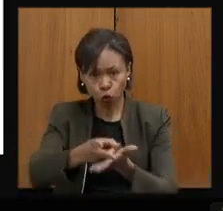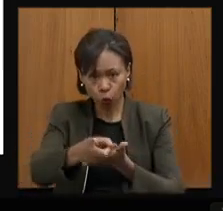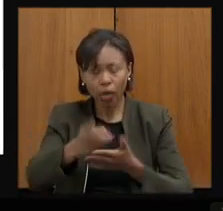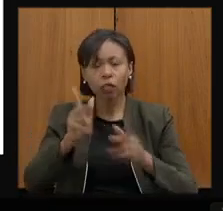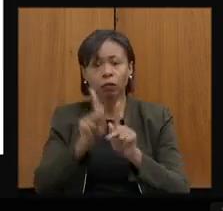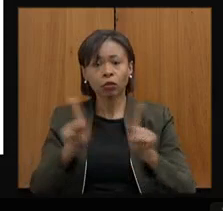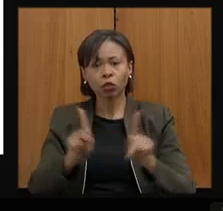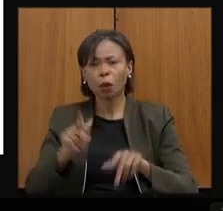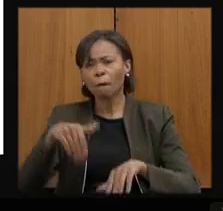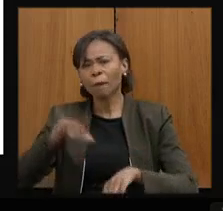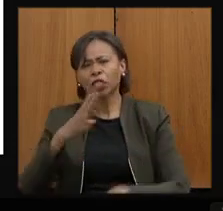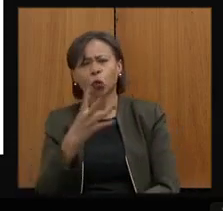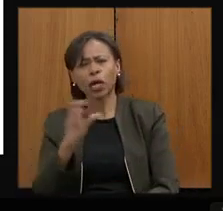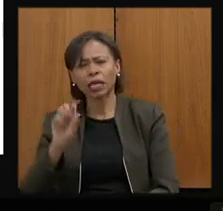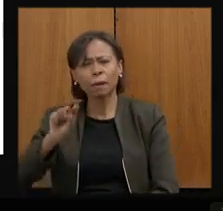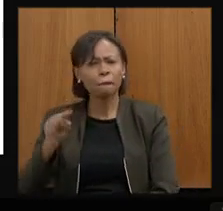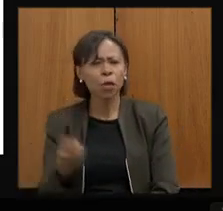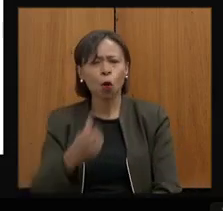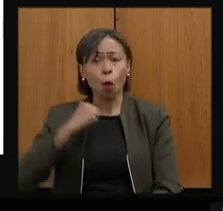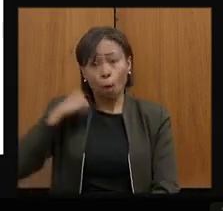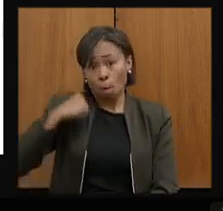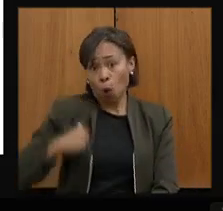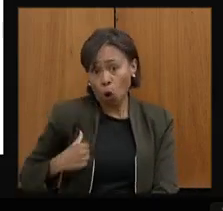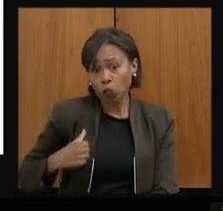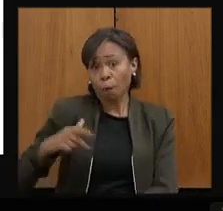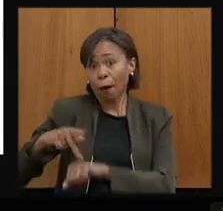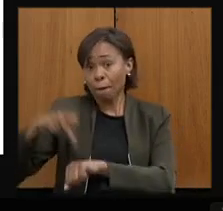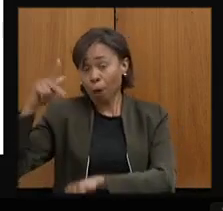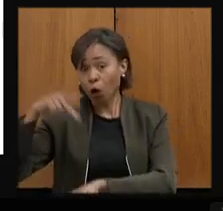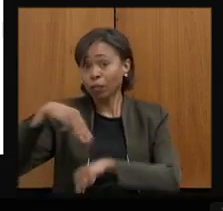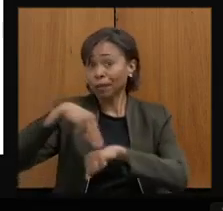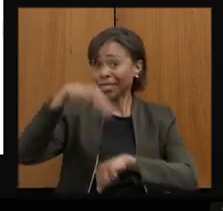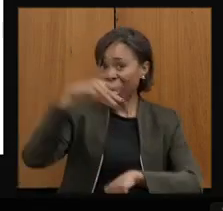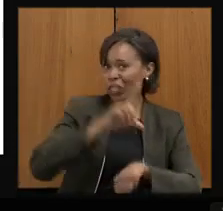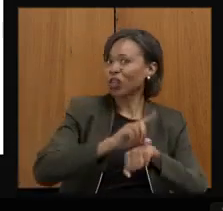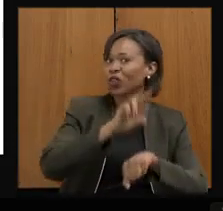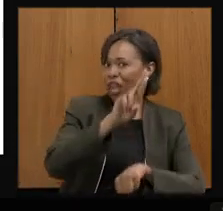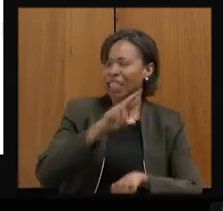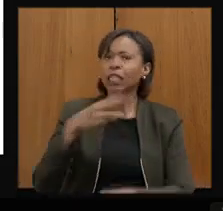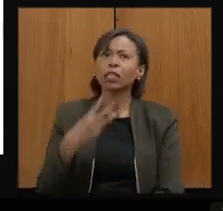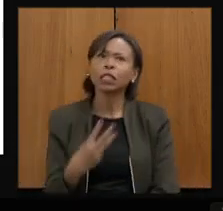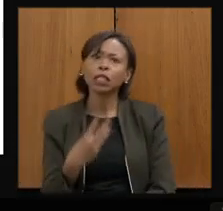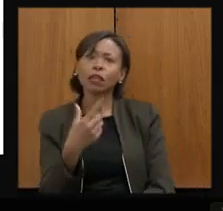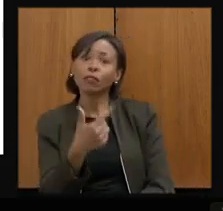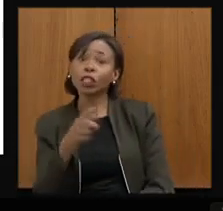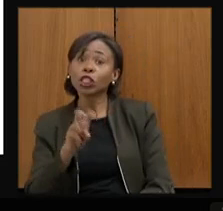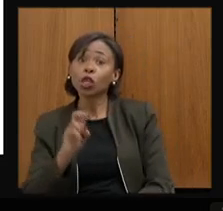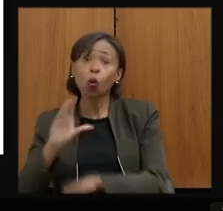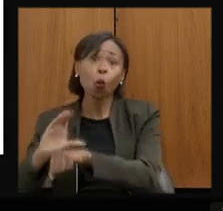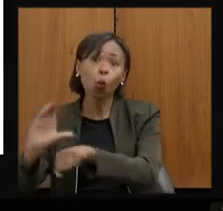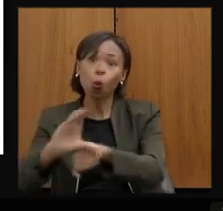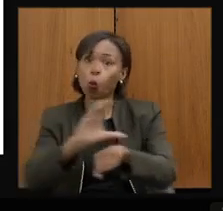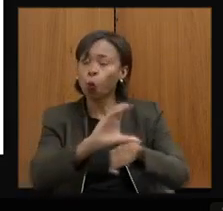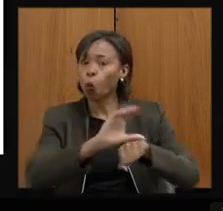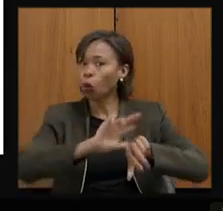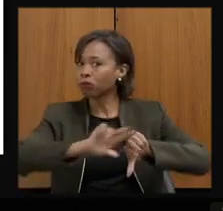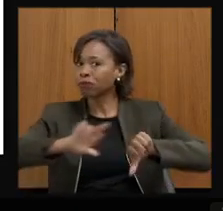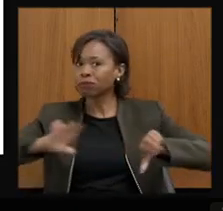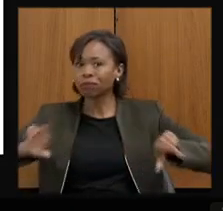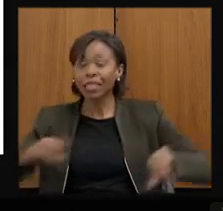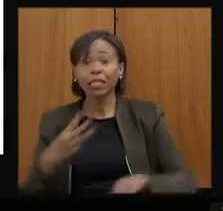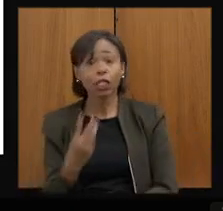mil bolsas ofertadas para a pós-graduação, mestrado e doutorado, 325 opções de curso em 31